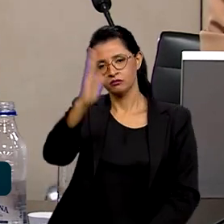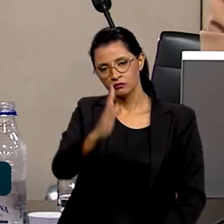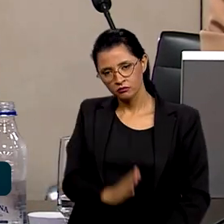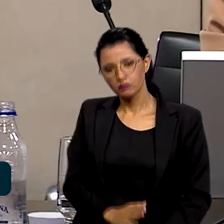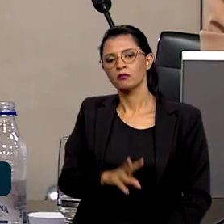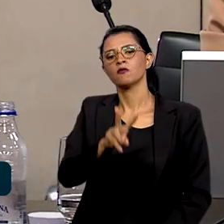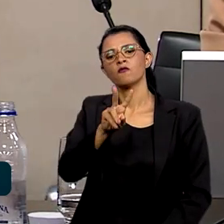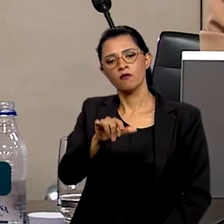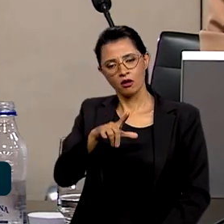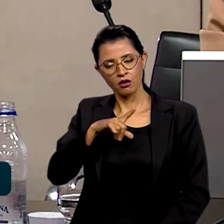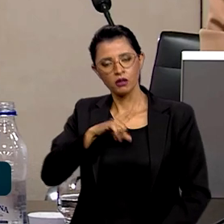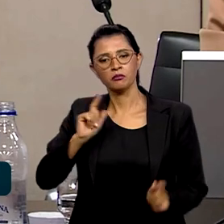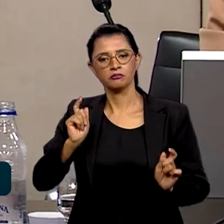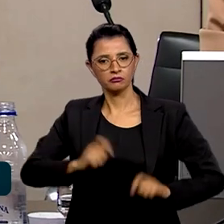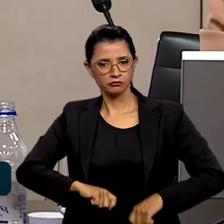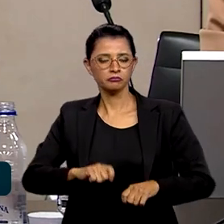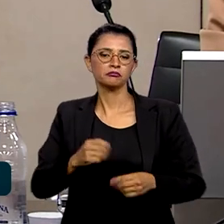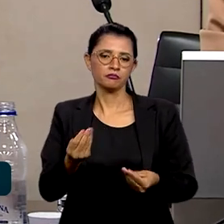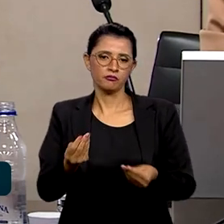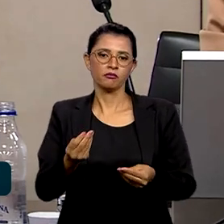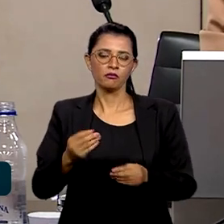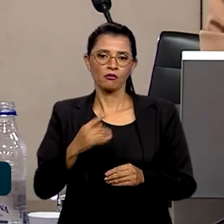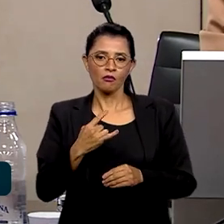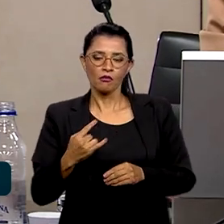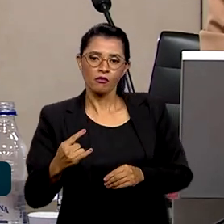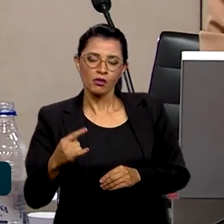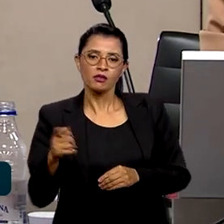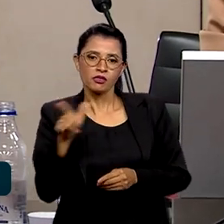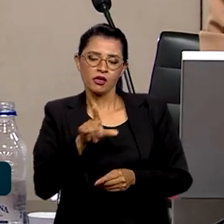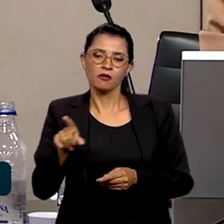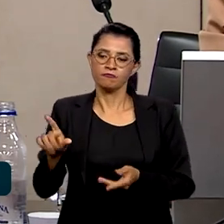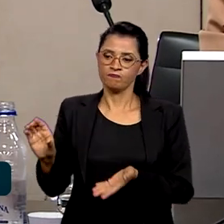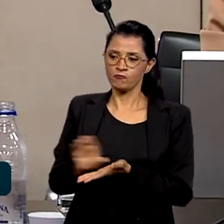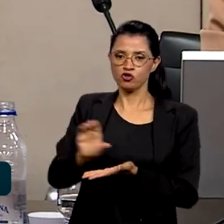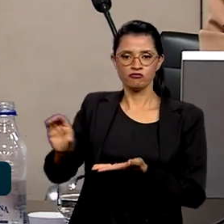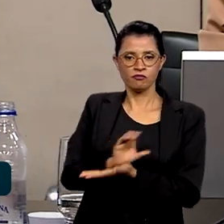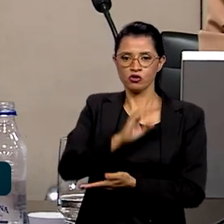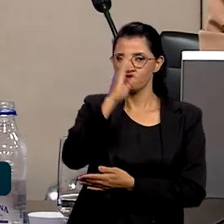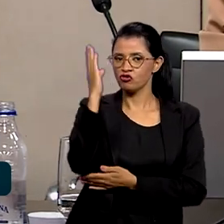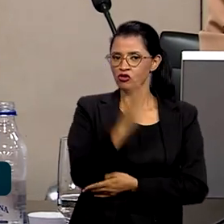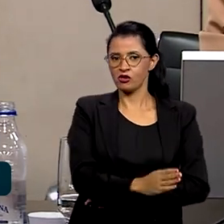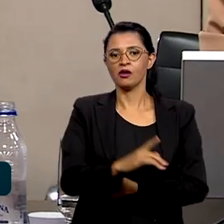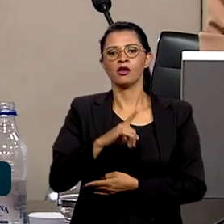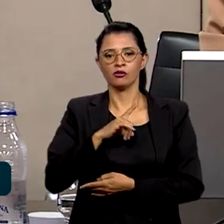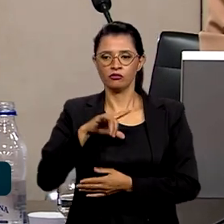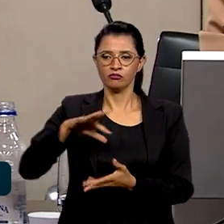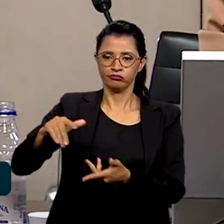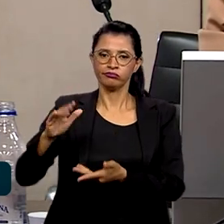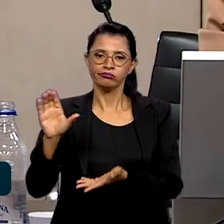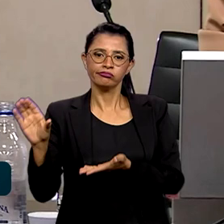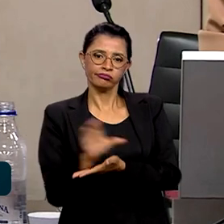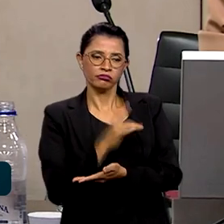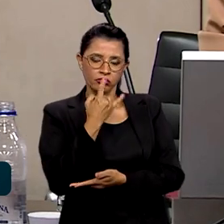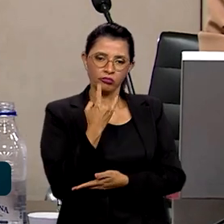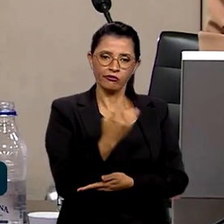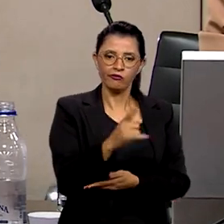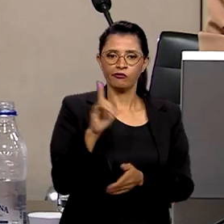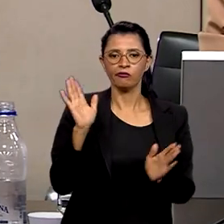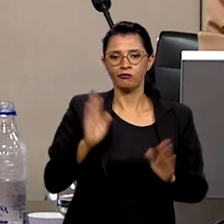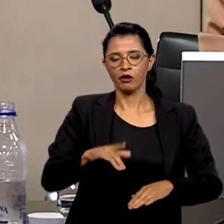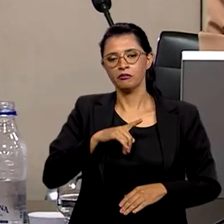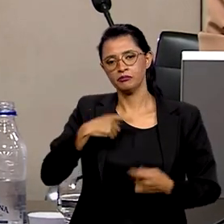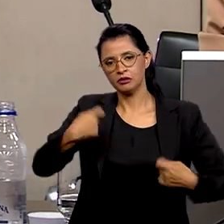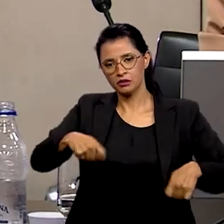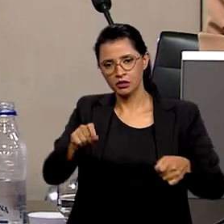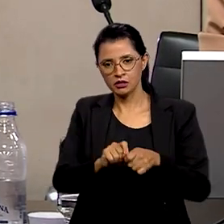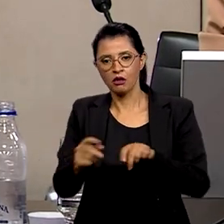vai atrair investimentos diretos, investimentos de fundos internacionais que precisam fazer